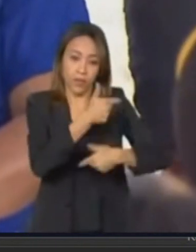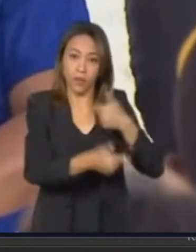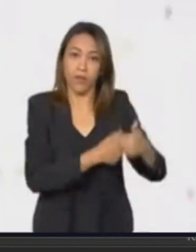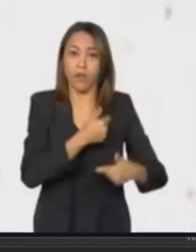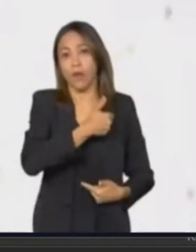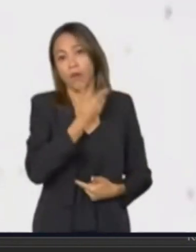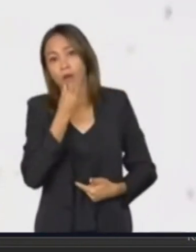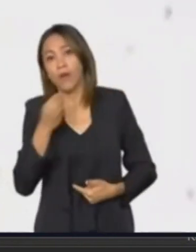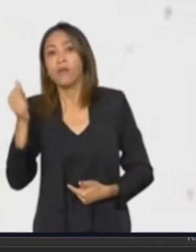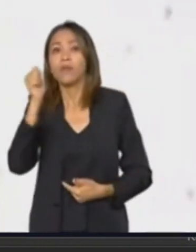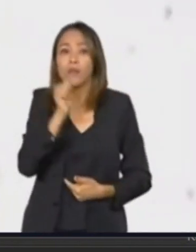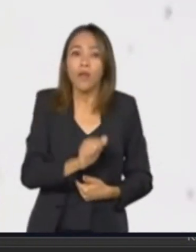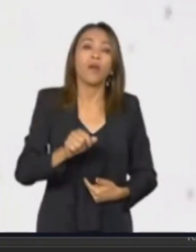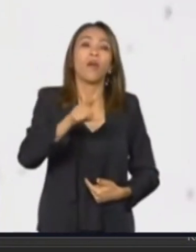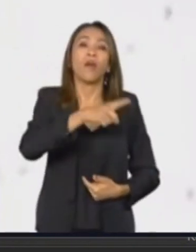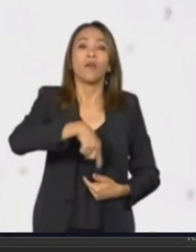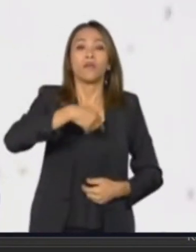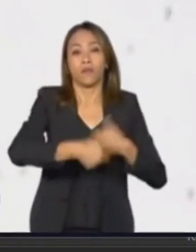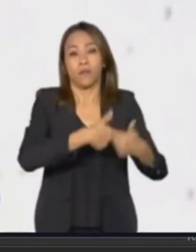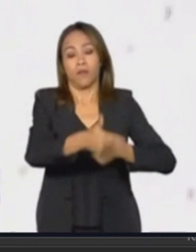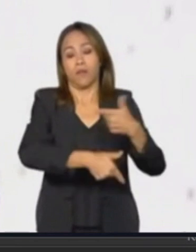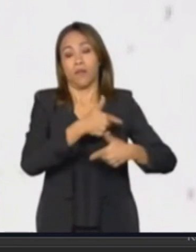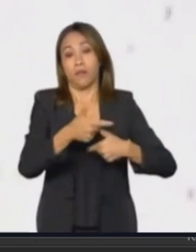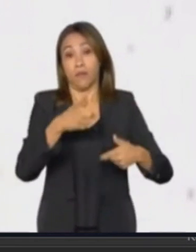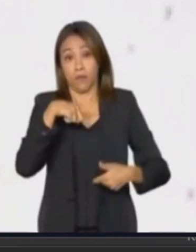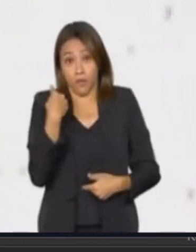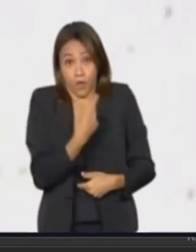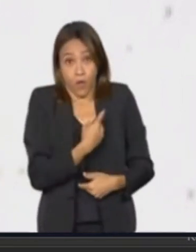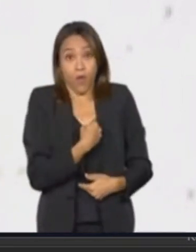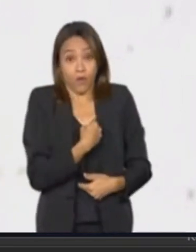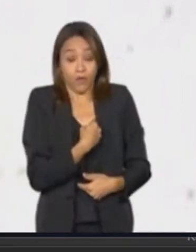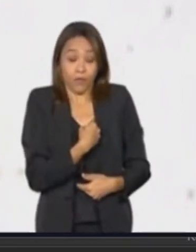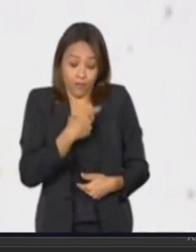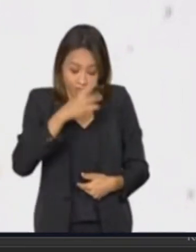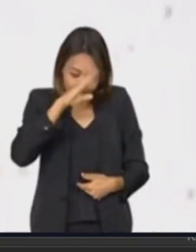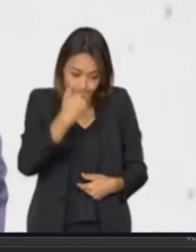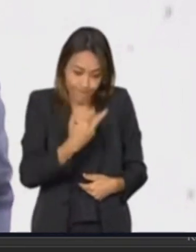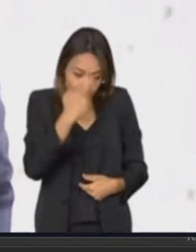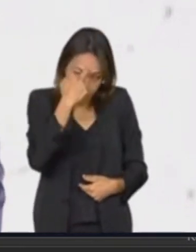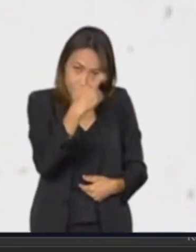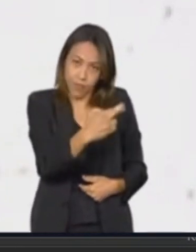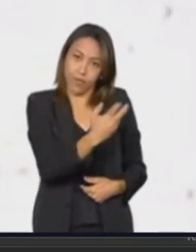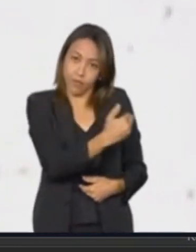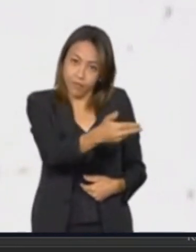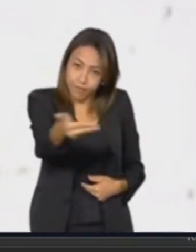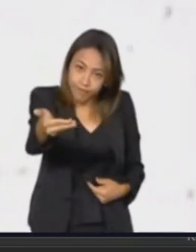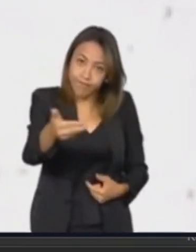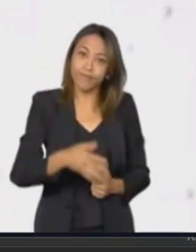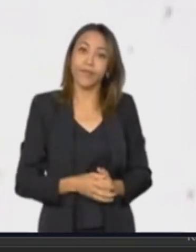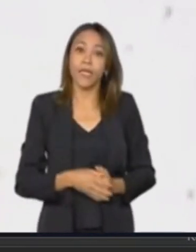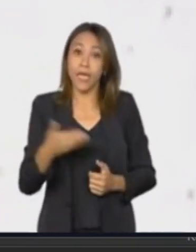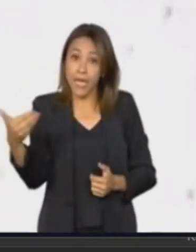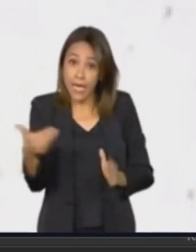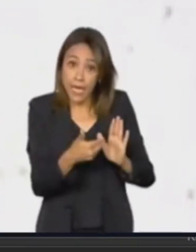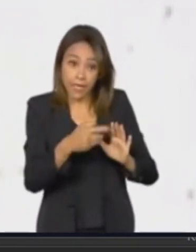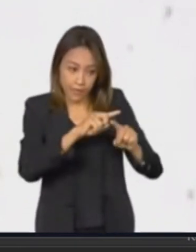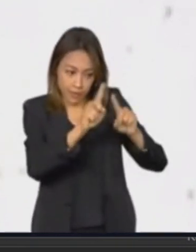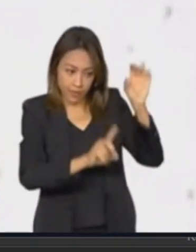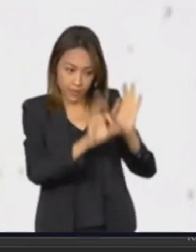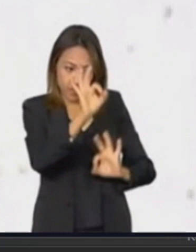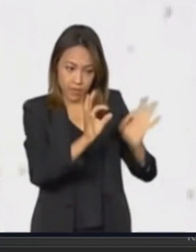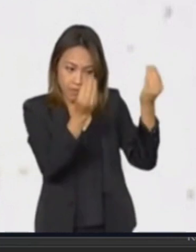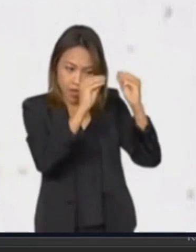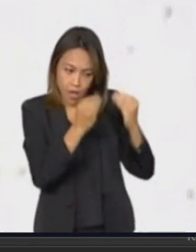brasileiras, e que merecem todo o nosso respeito. O plano conta com a contribuição da advocacia